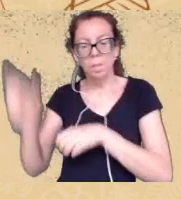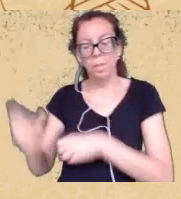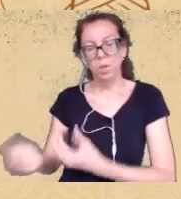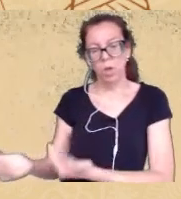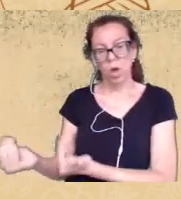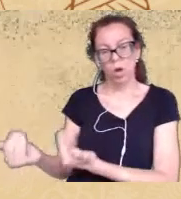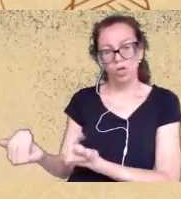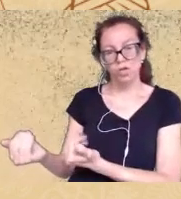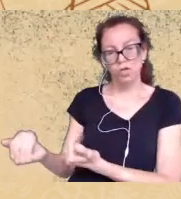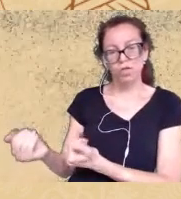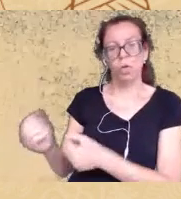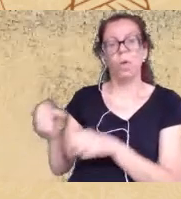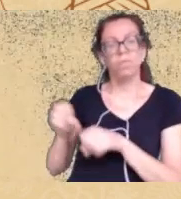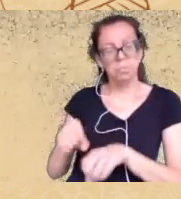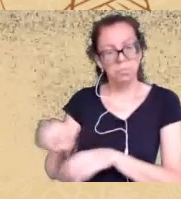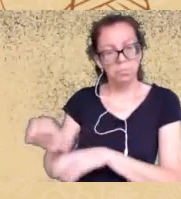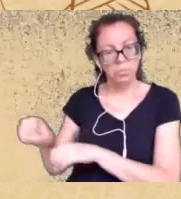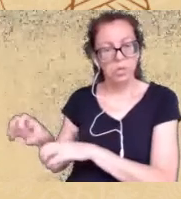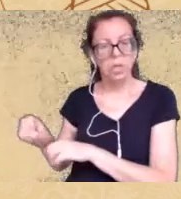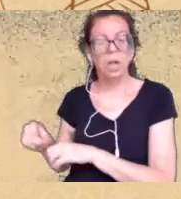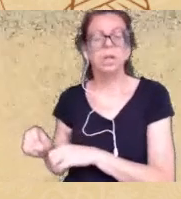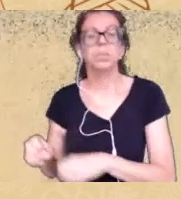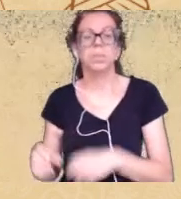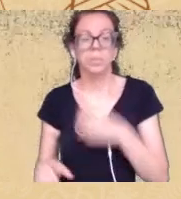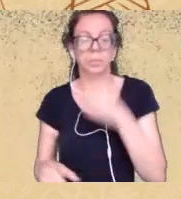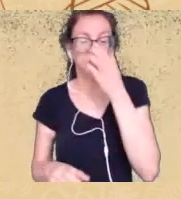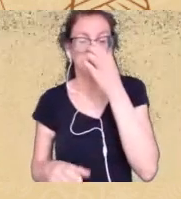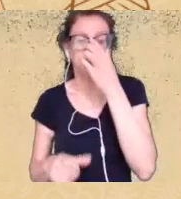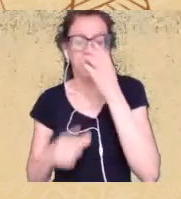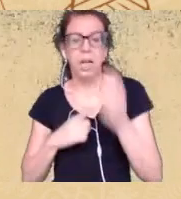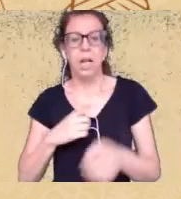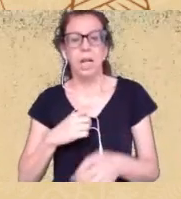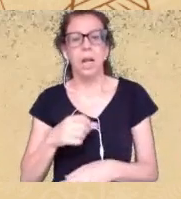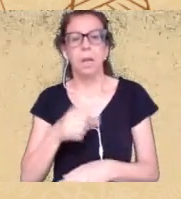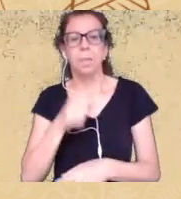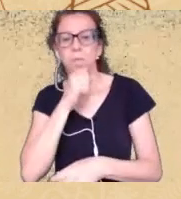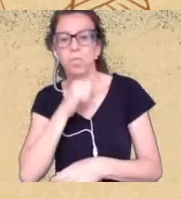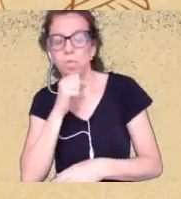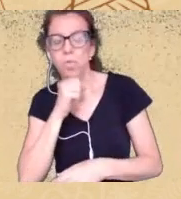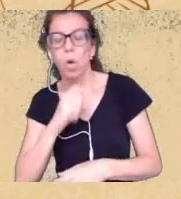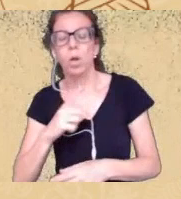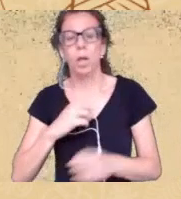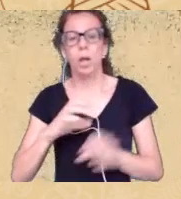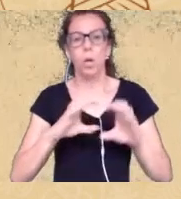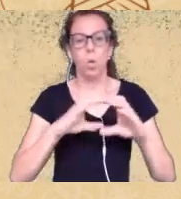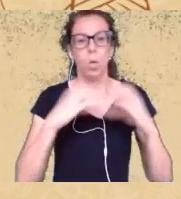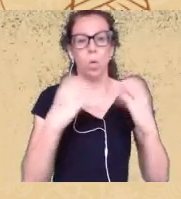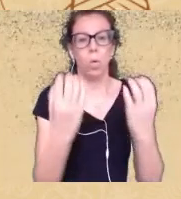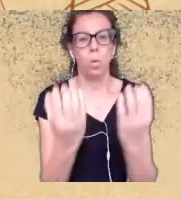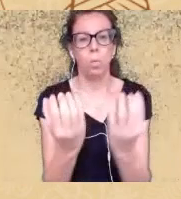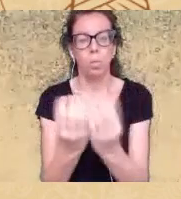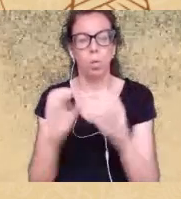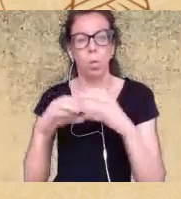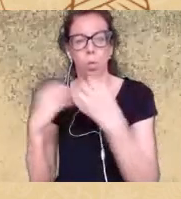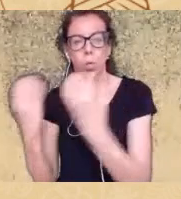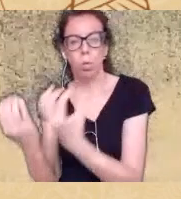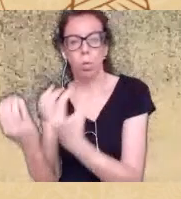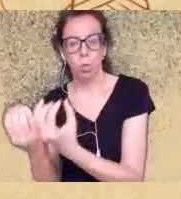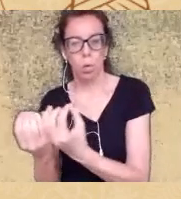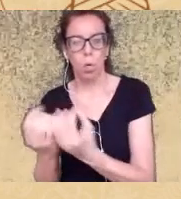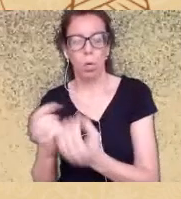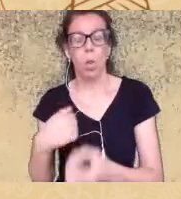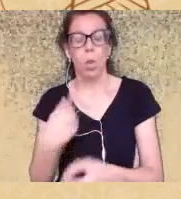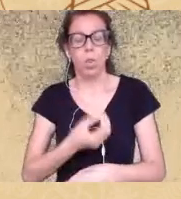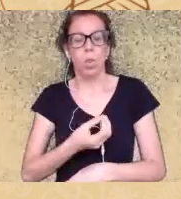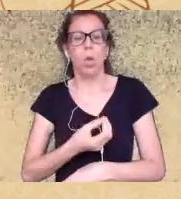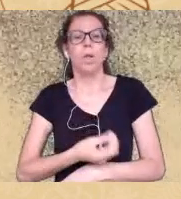idosas tenho comunidade nós vivemos uma realidade competitiva que a